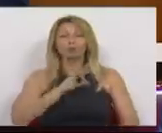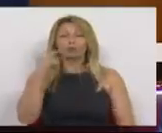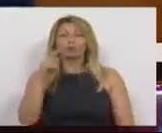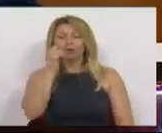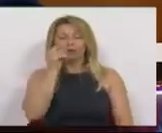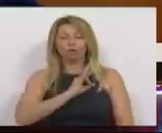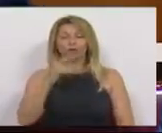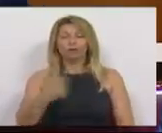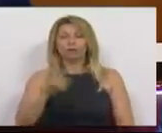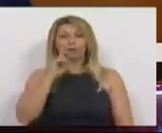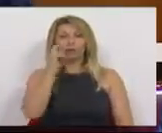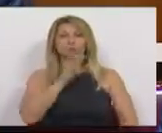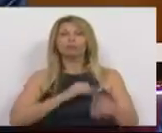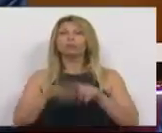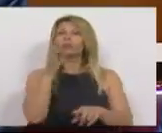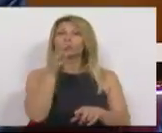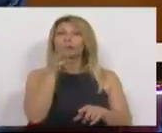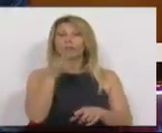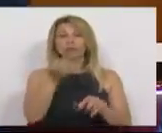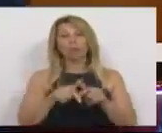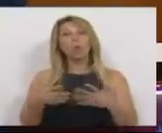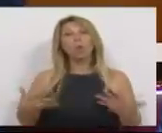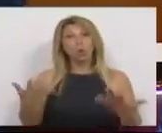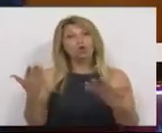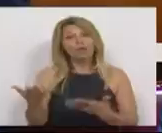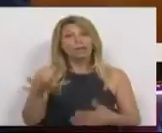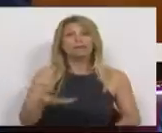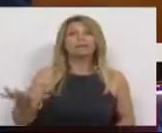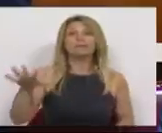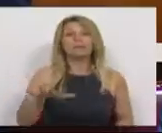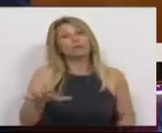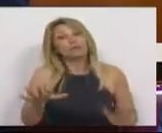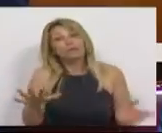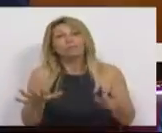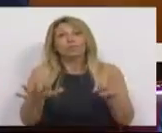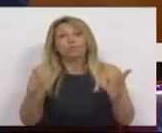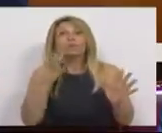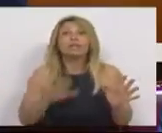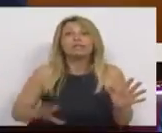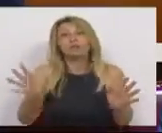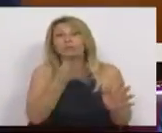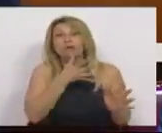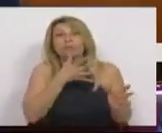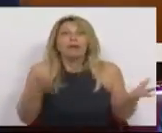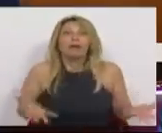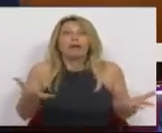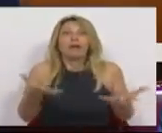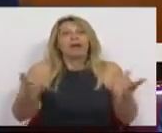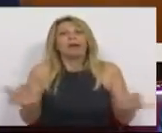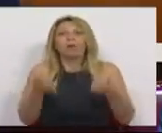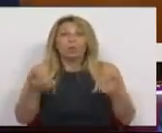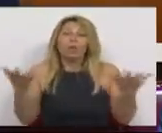Aquilo que estamos hoje a viver não é seguramente um cenário desejável nem para a estabilidade da Zona Euro,